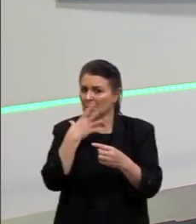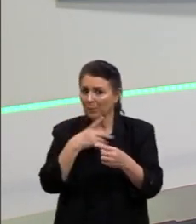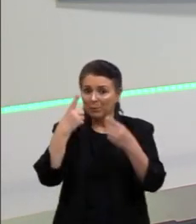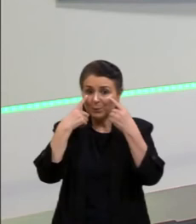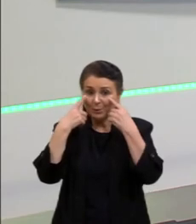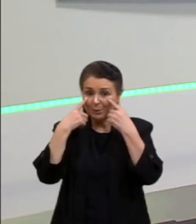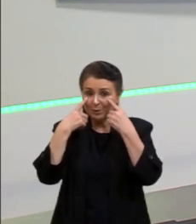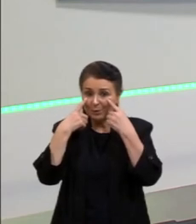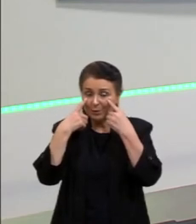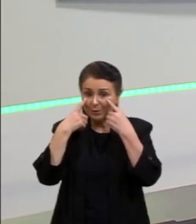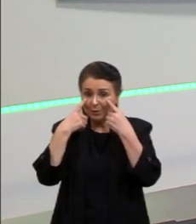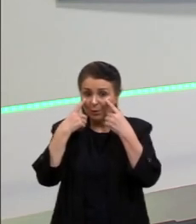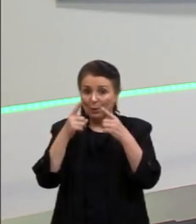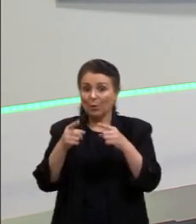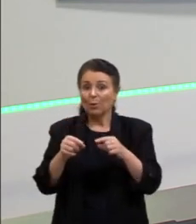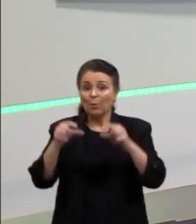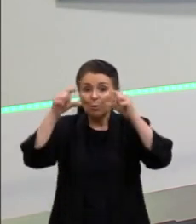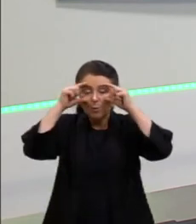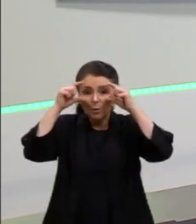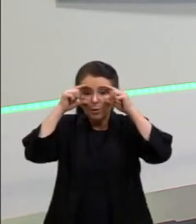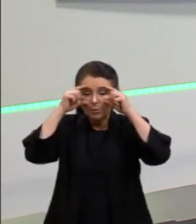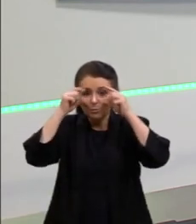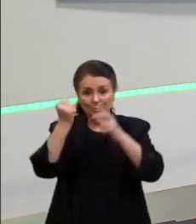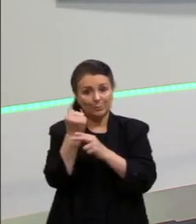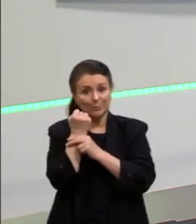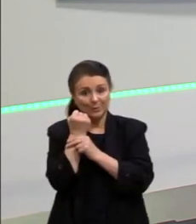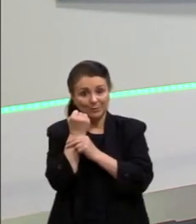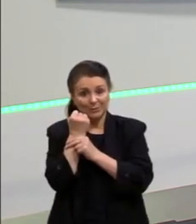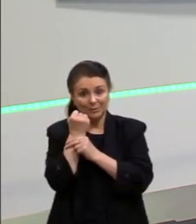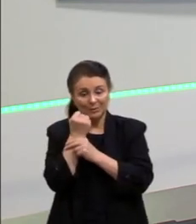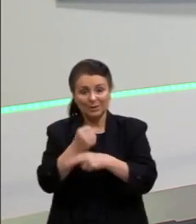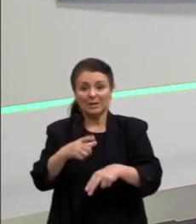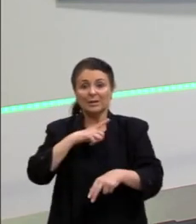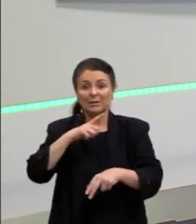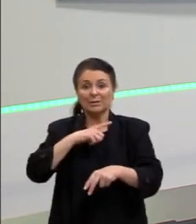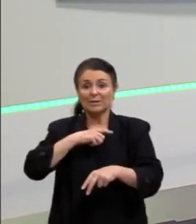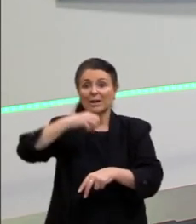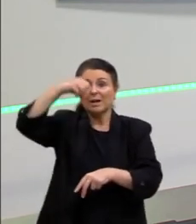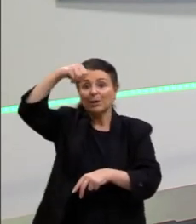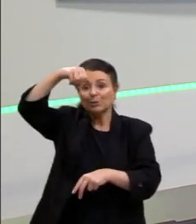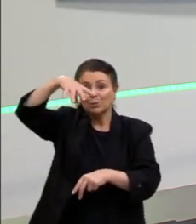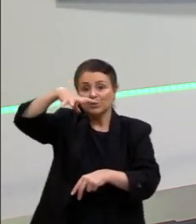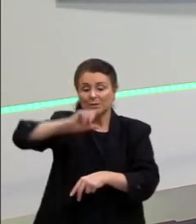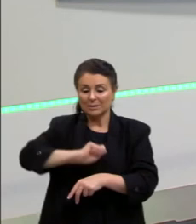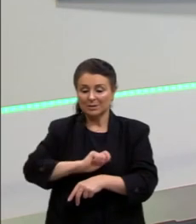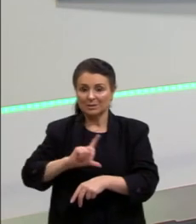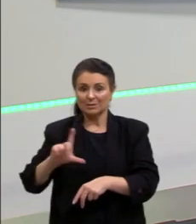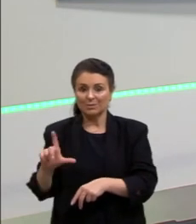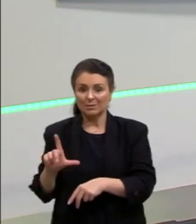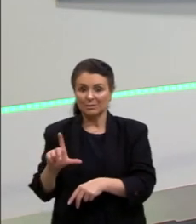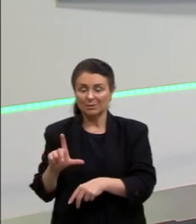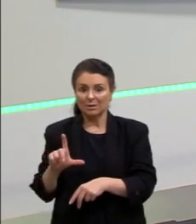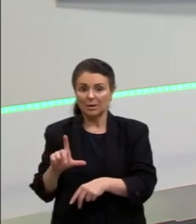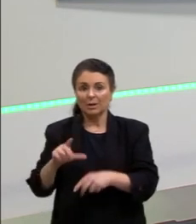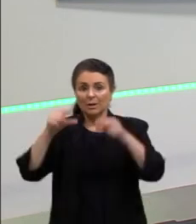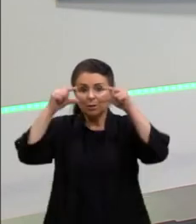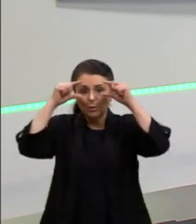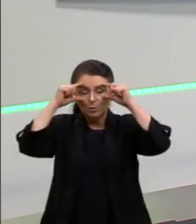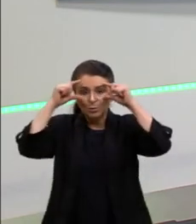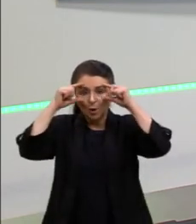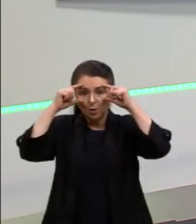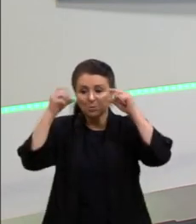E, além disso, tem também as luzes azuis, que são os óculos mais modernos. A gente tem a lente